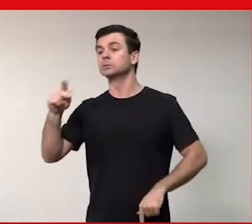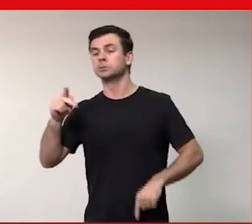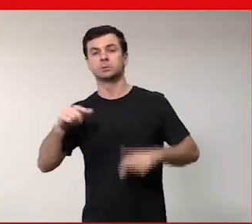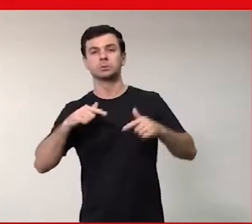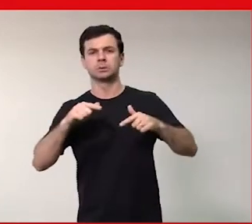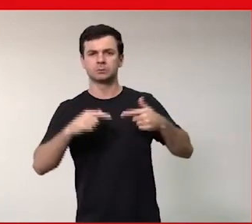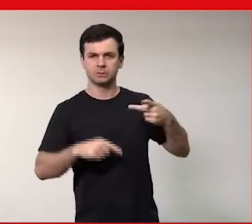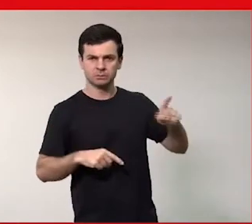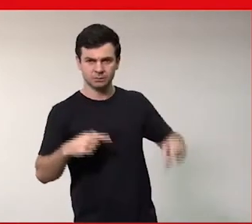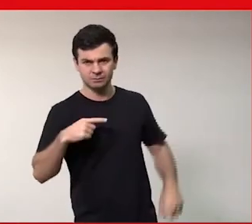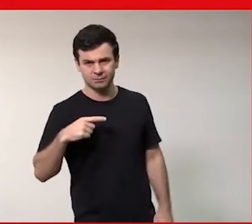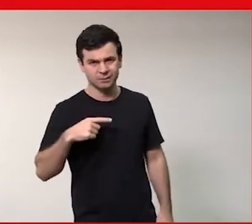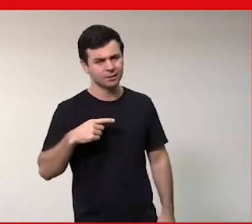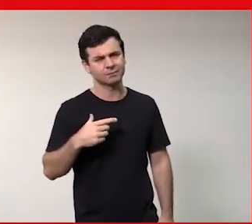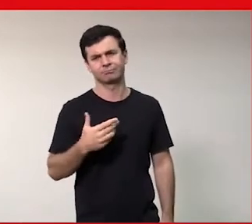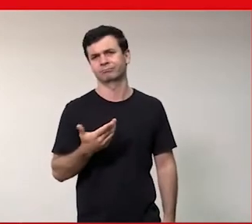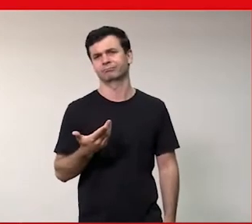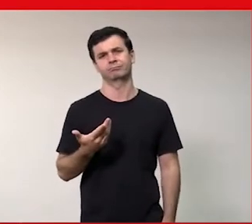FGV da UNB